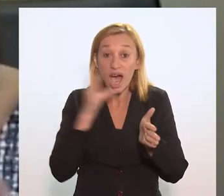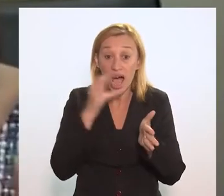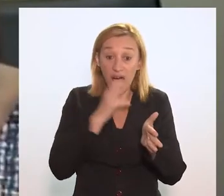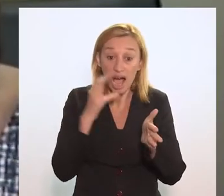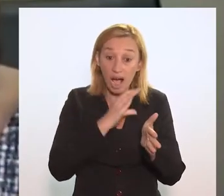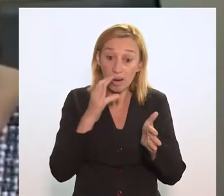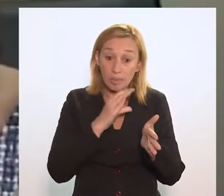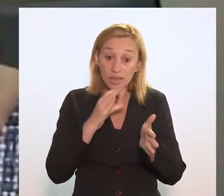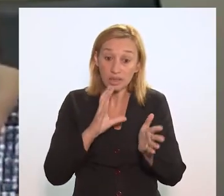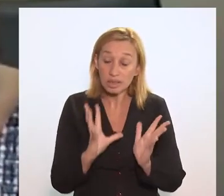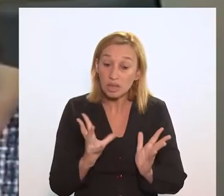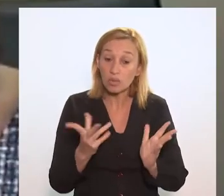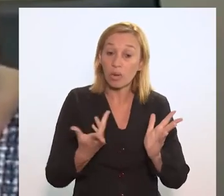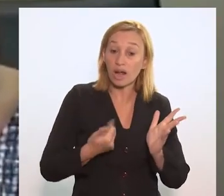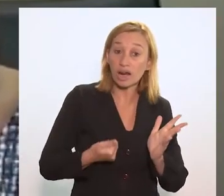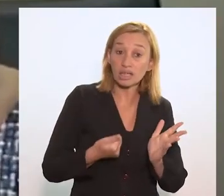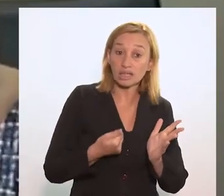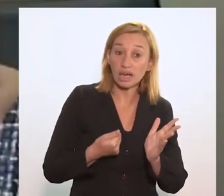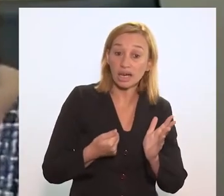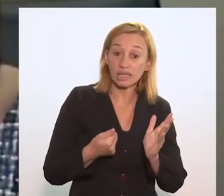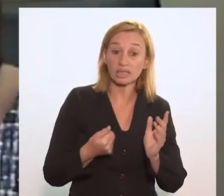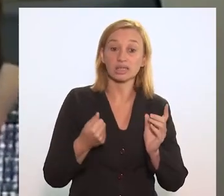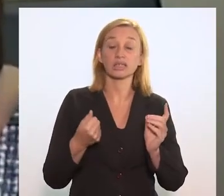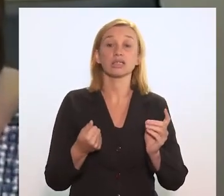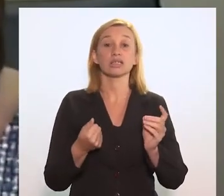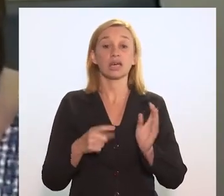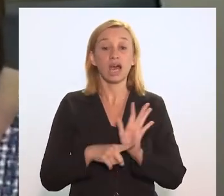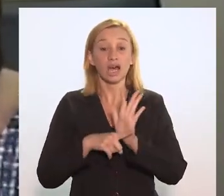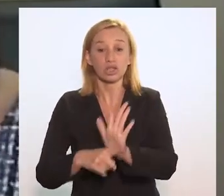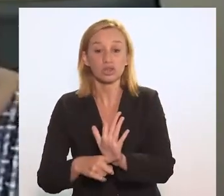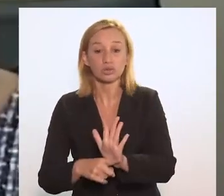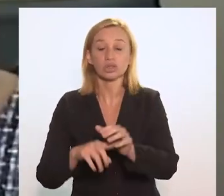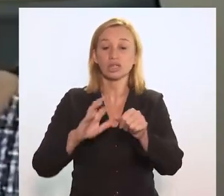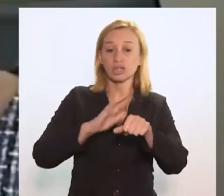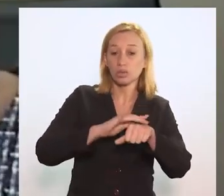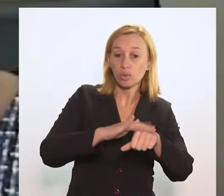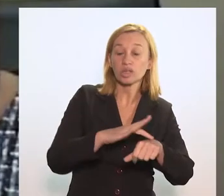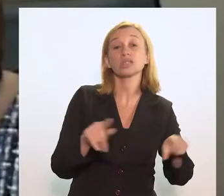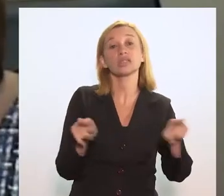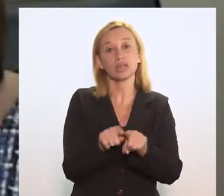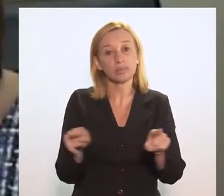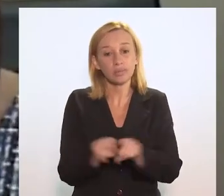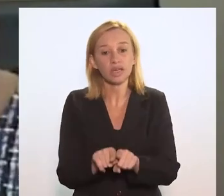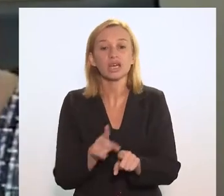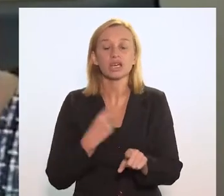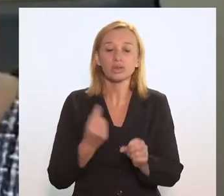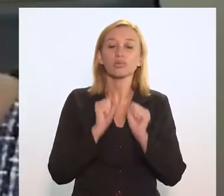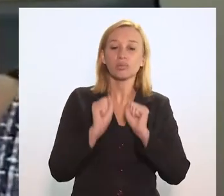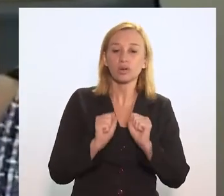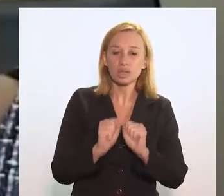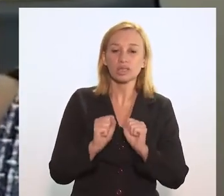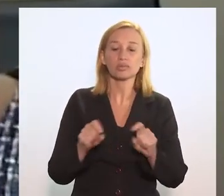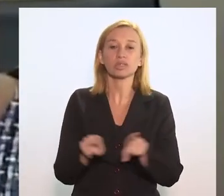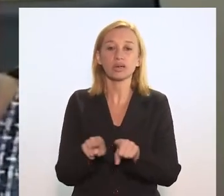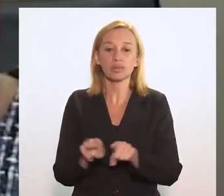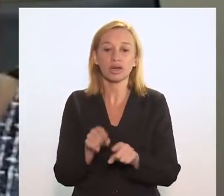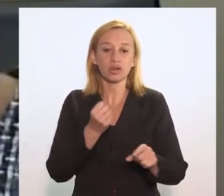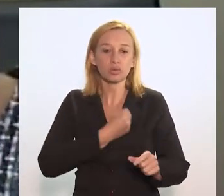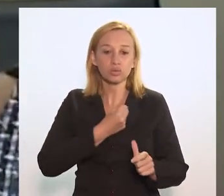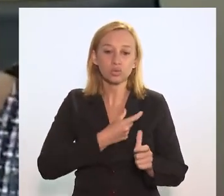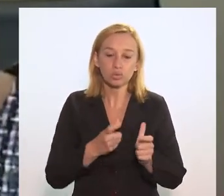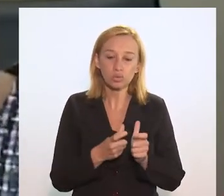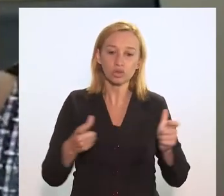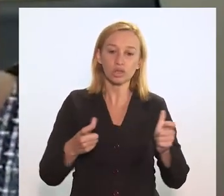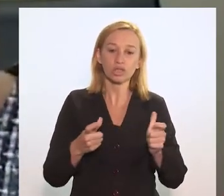forma mais rápida e eficiente no atendimento a essa doença, mas, sobretudo, que a gente possa aumentar